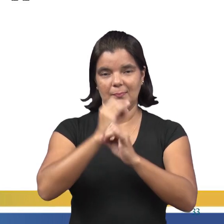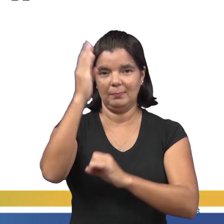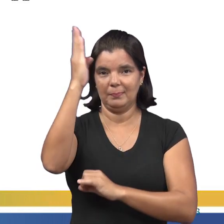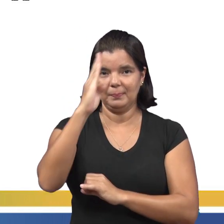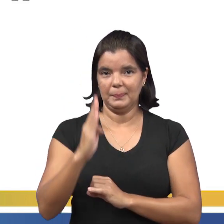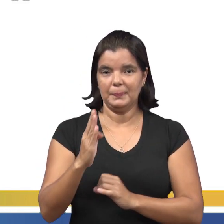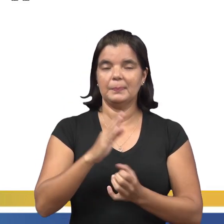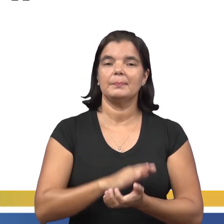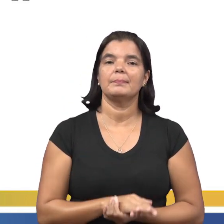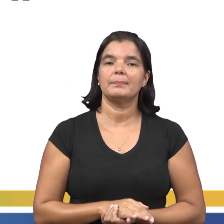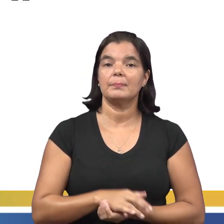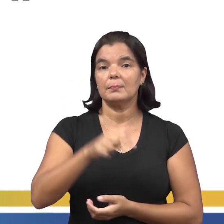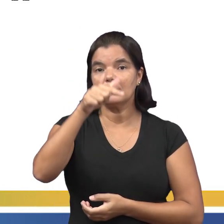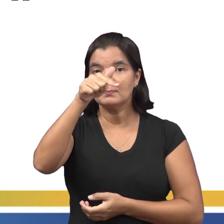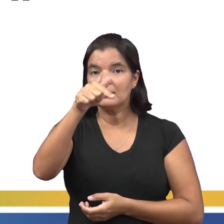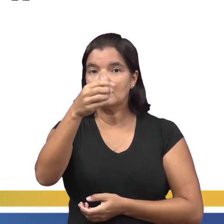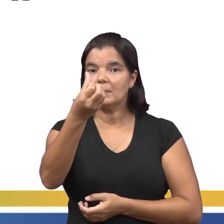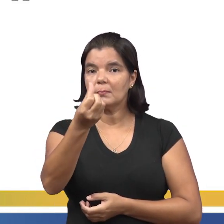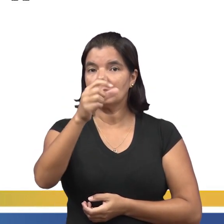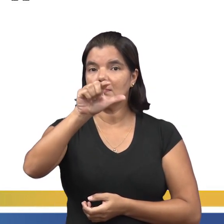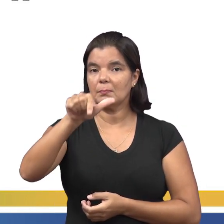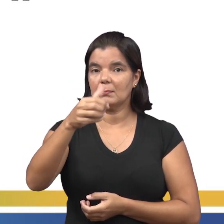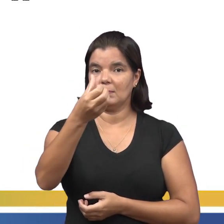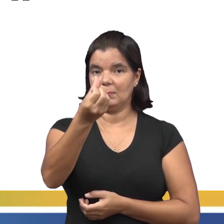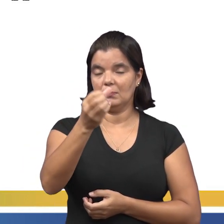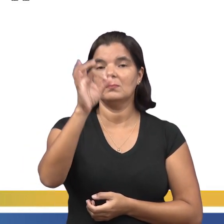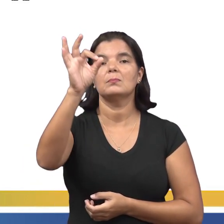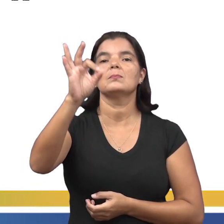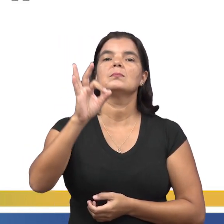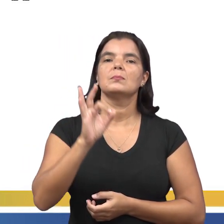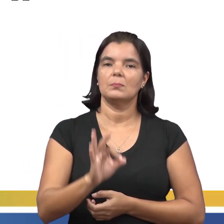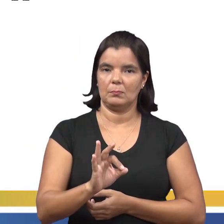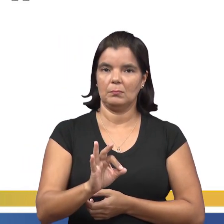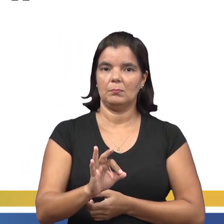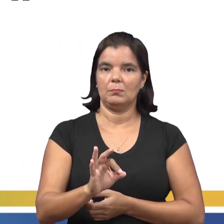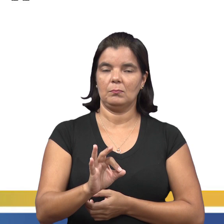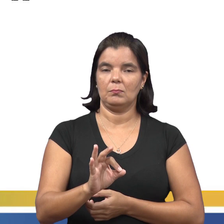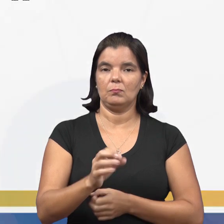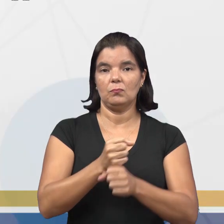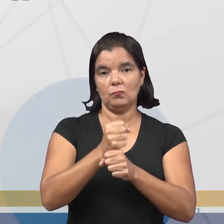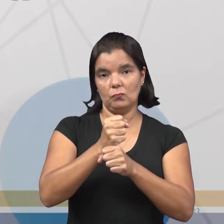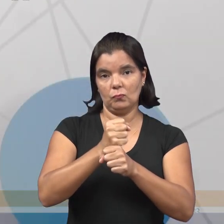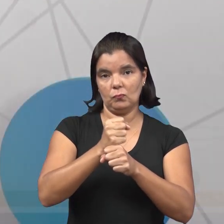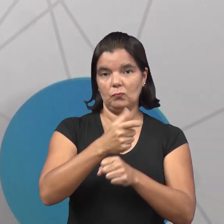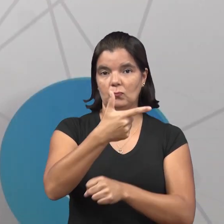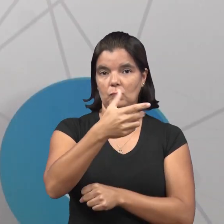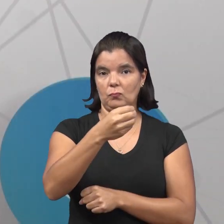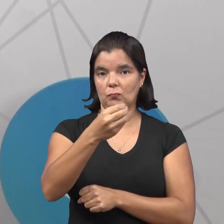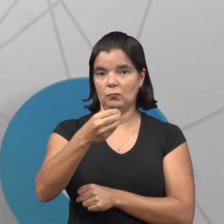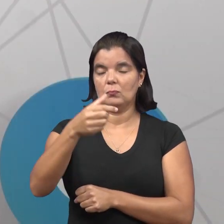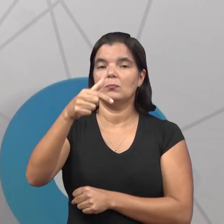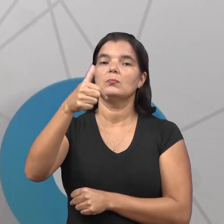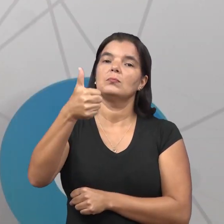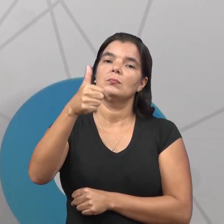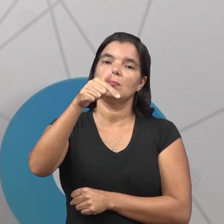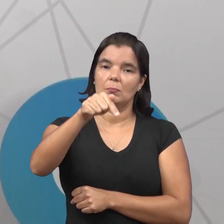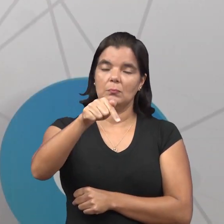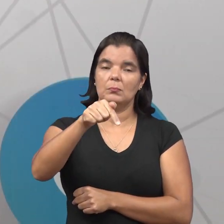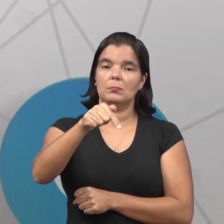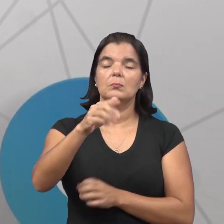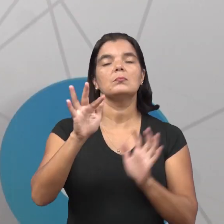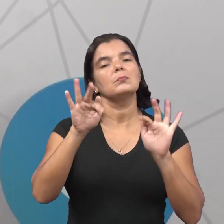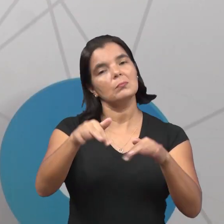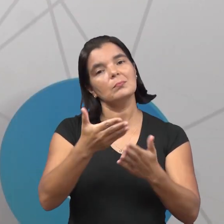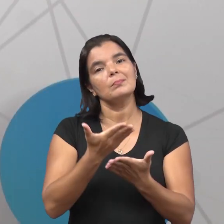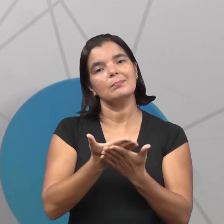Brasil. 76,6% em 2017. Então, está aí, concluímos